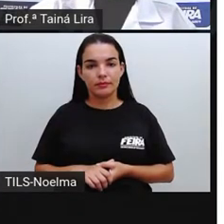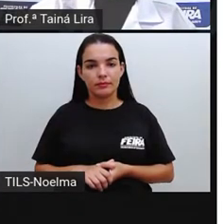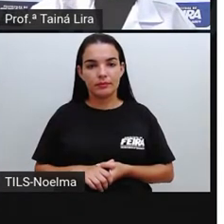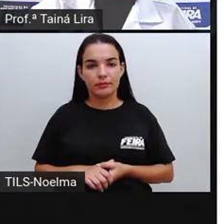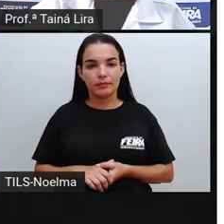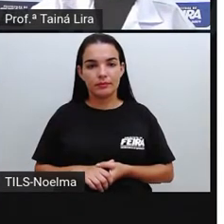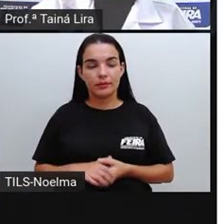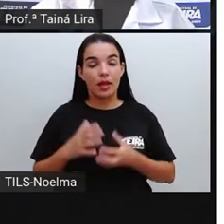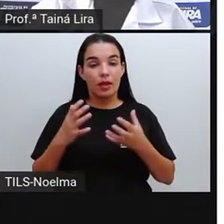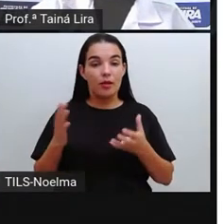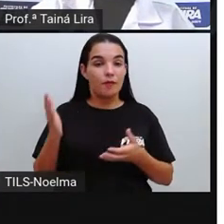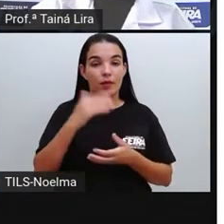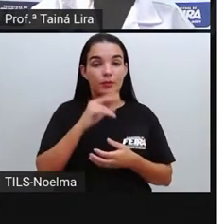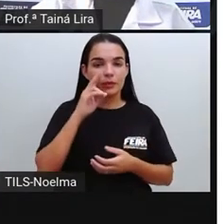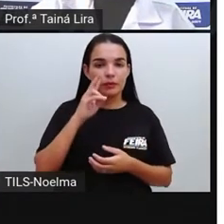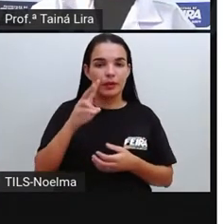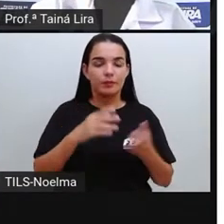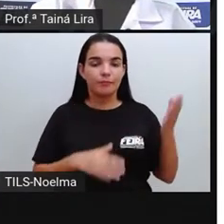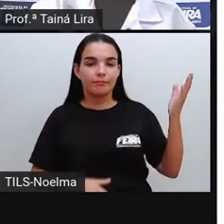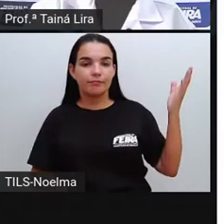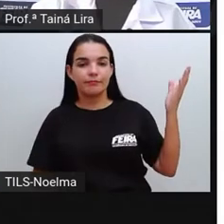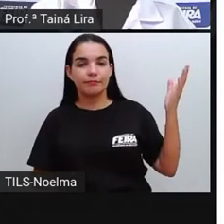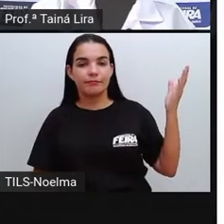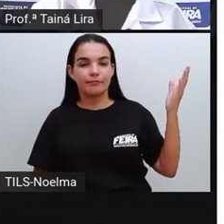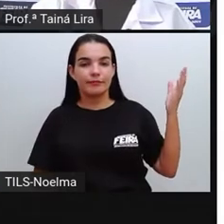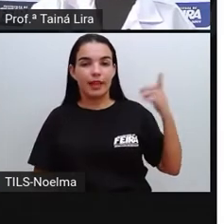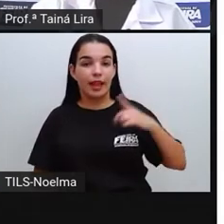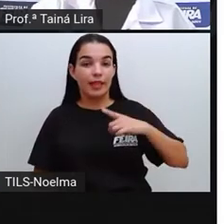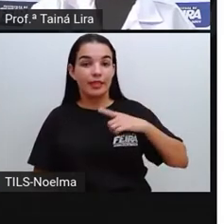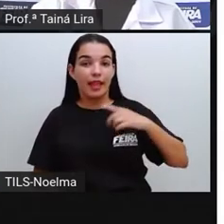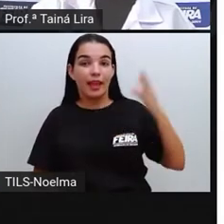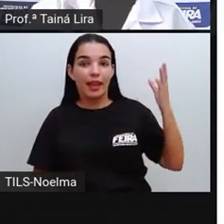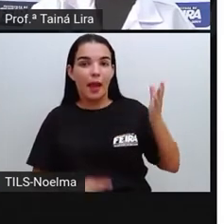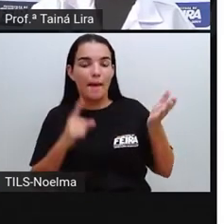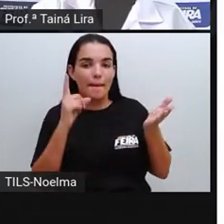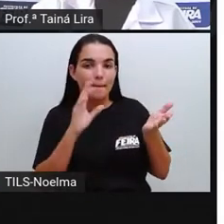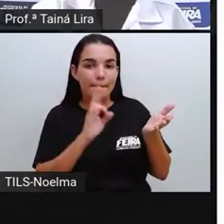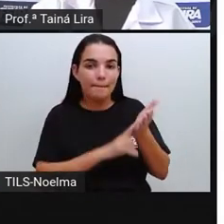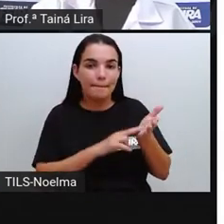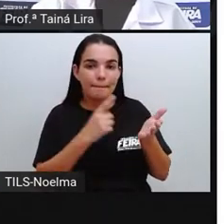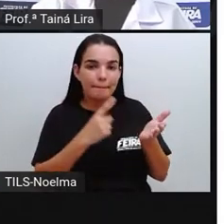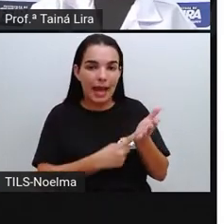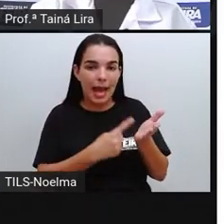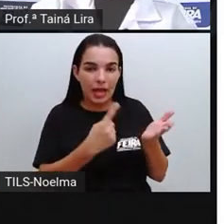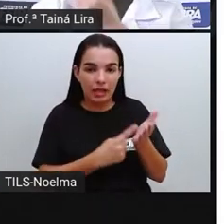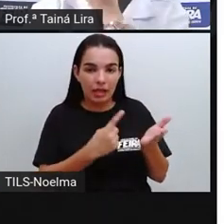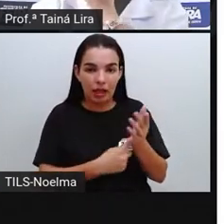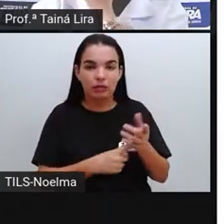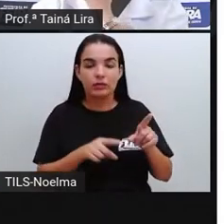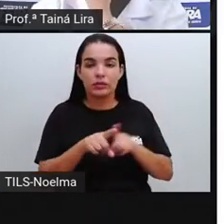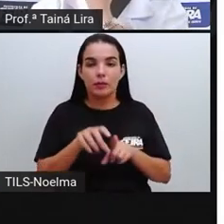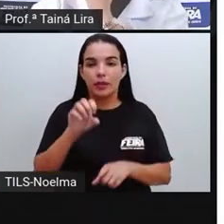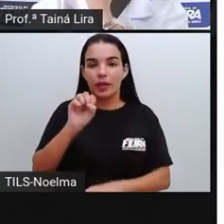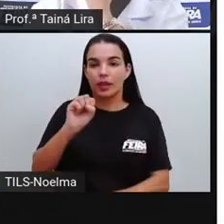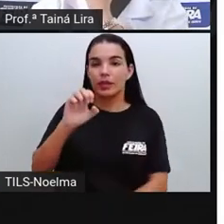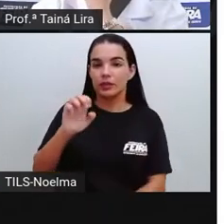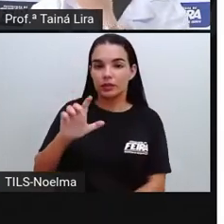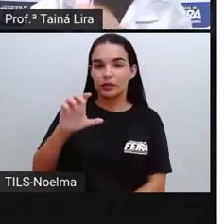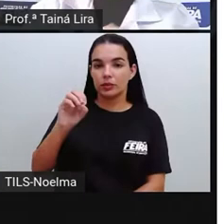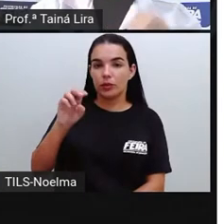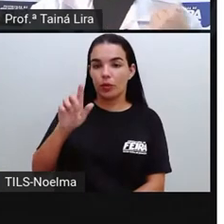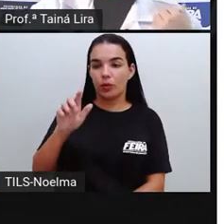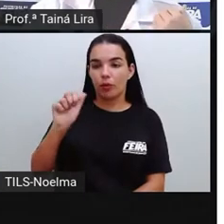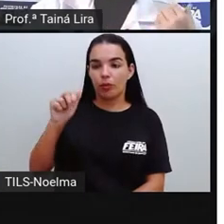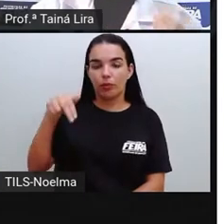Então, vamos ver? Então, a gente tem aqui, segundo ano, uma embalagem, que é a embalagem do